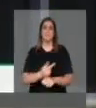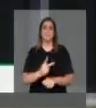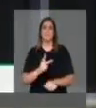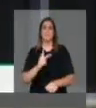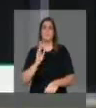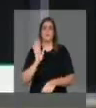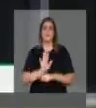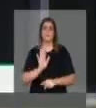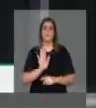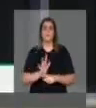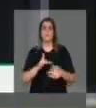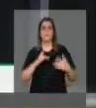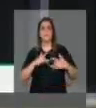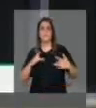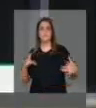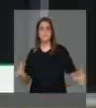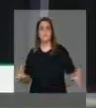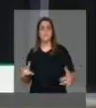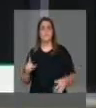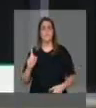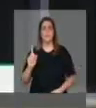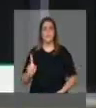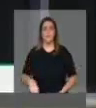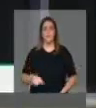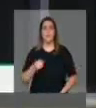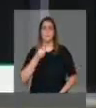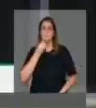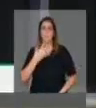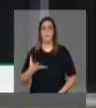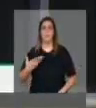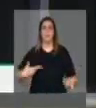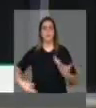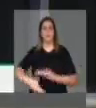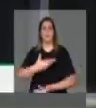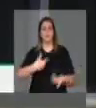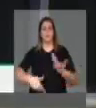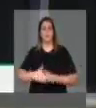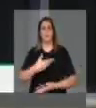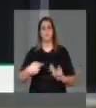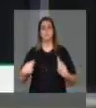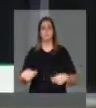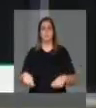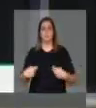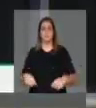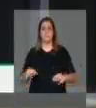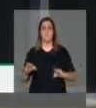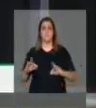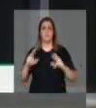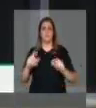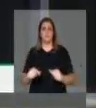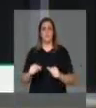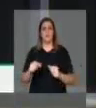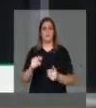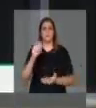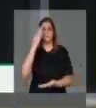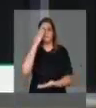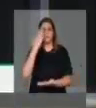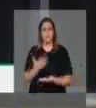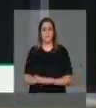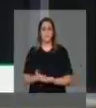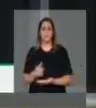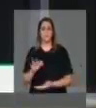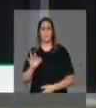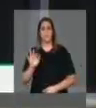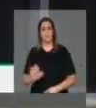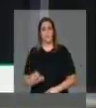pela fraternidade. É isto que implica em bom relacionamento entre os irmãos da fé e jamais divisão.